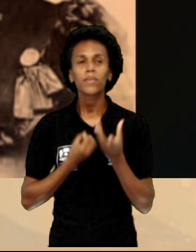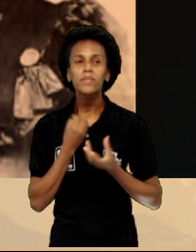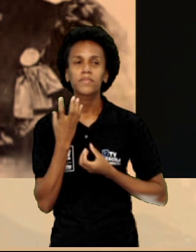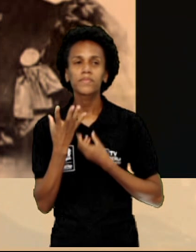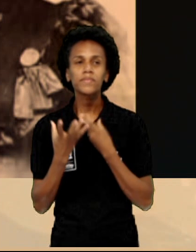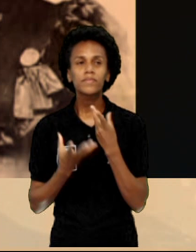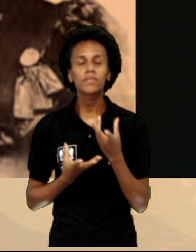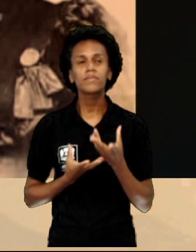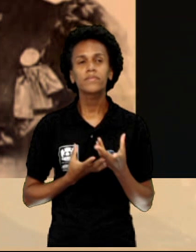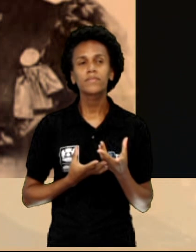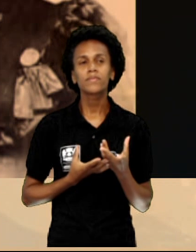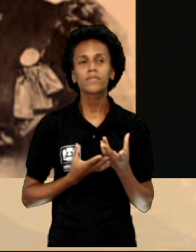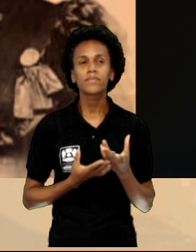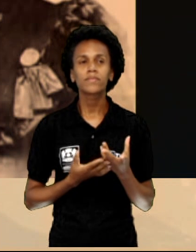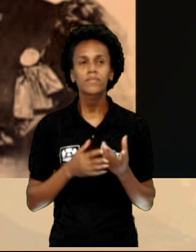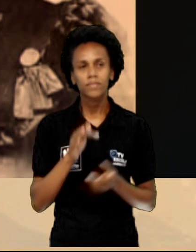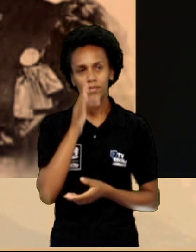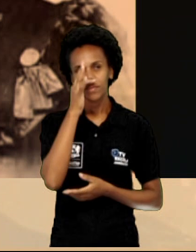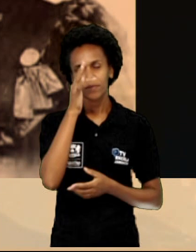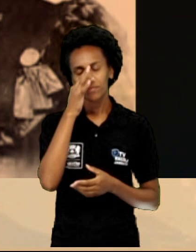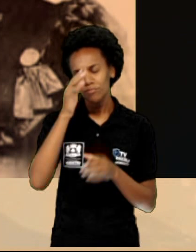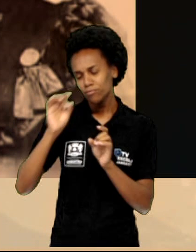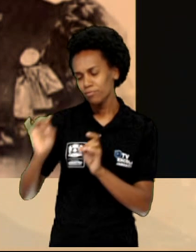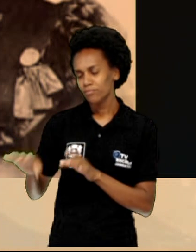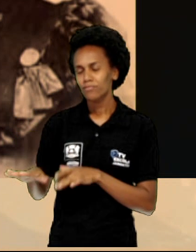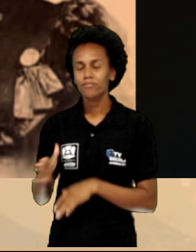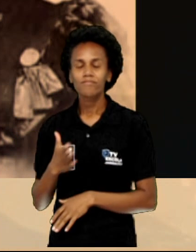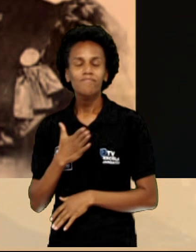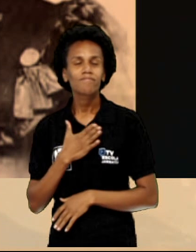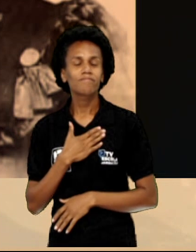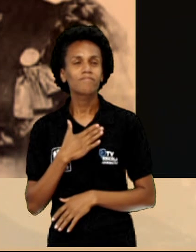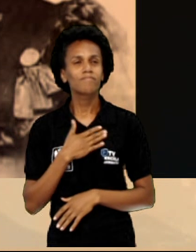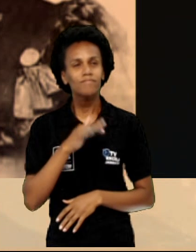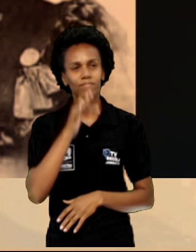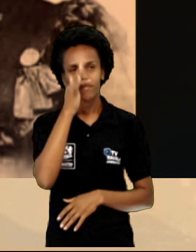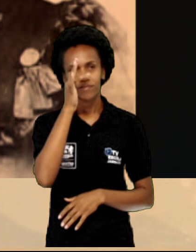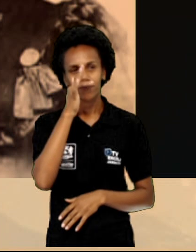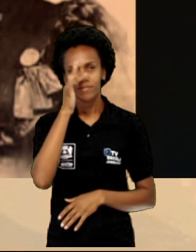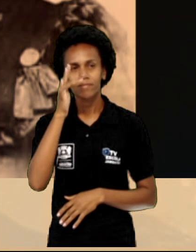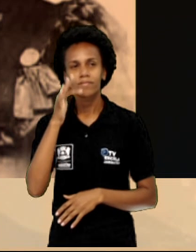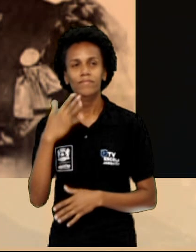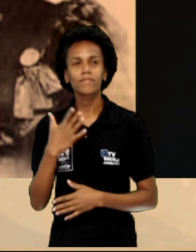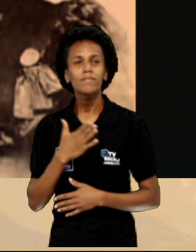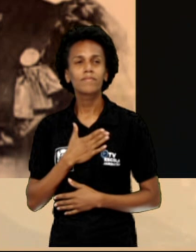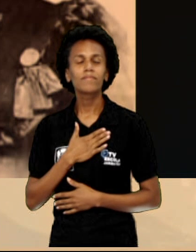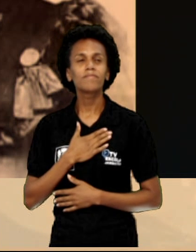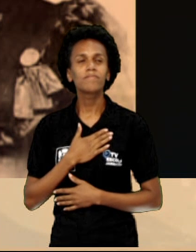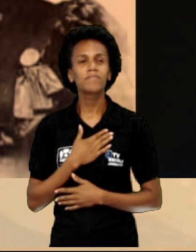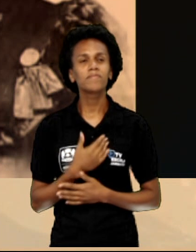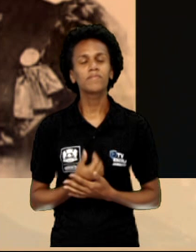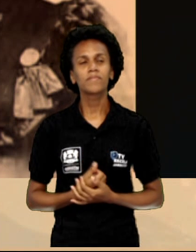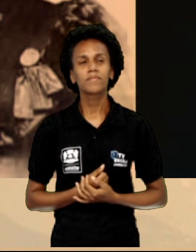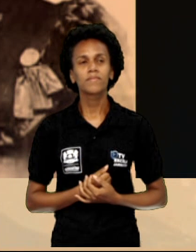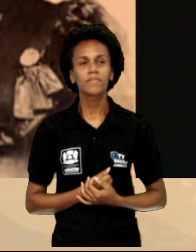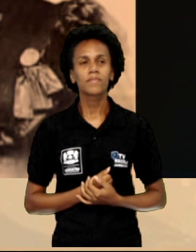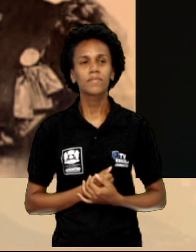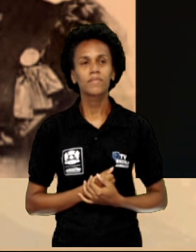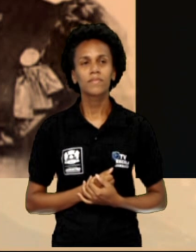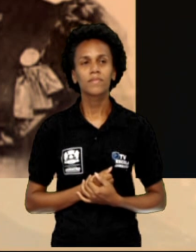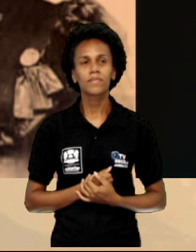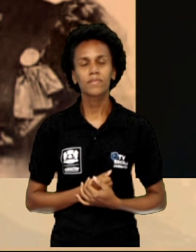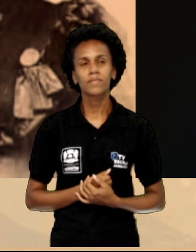jardinheira abandonou o meu jardim, só porque a rosa resolveu passar de mim. A